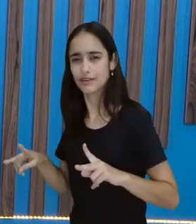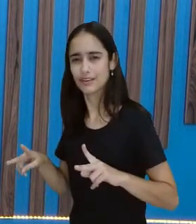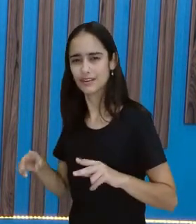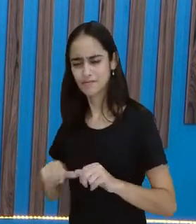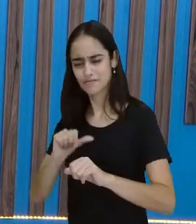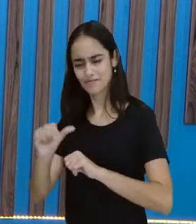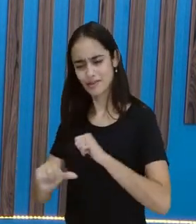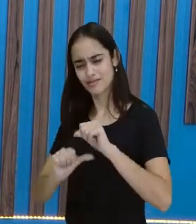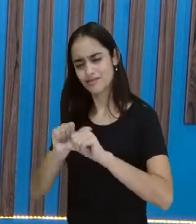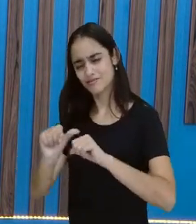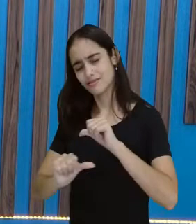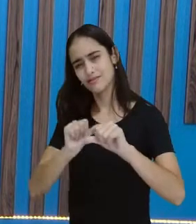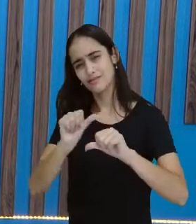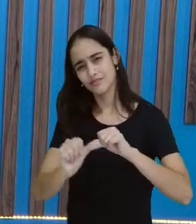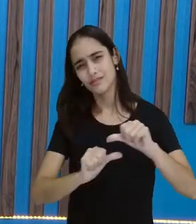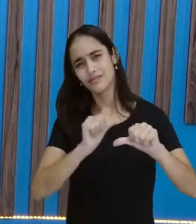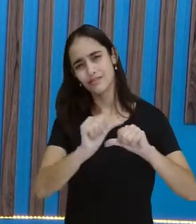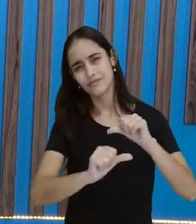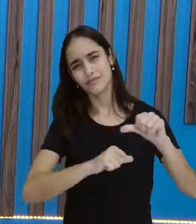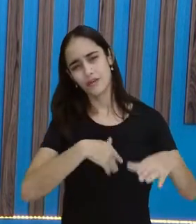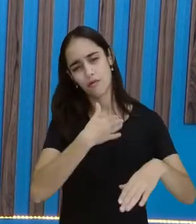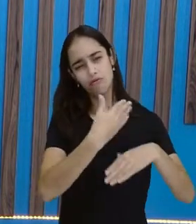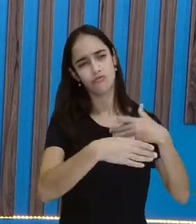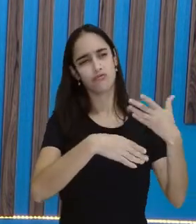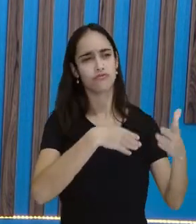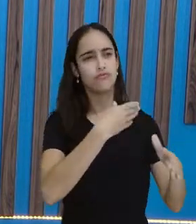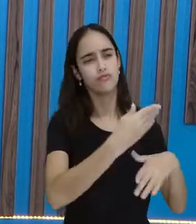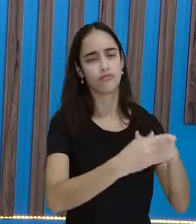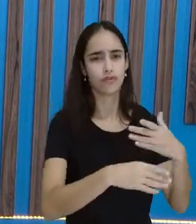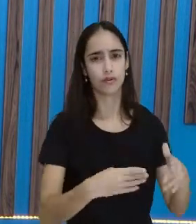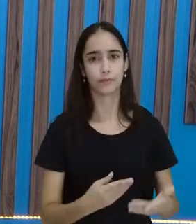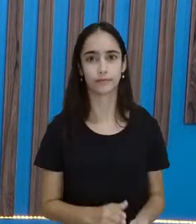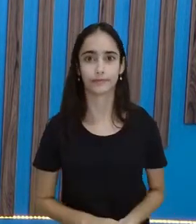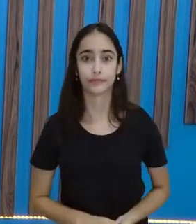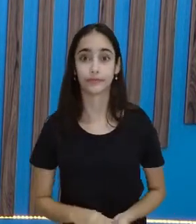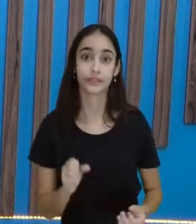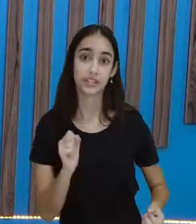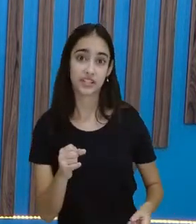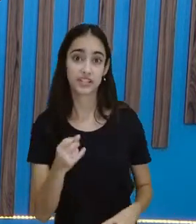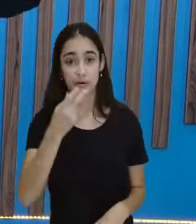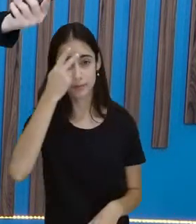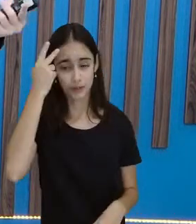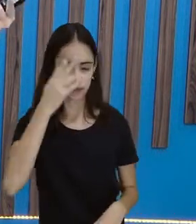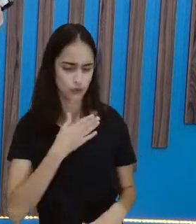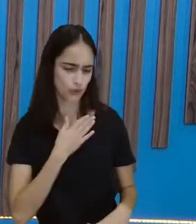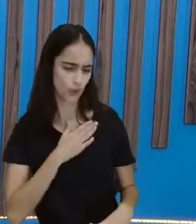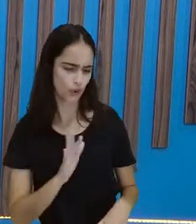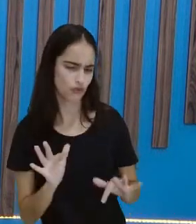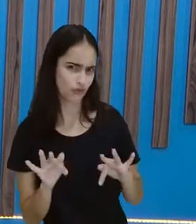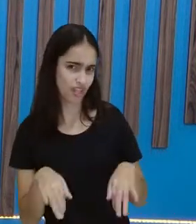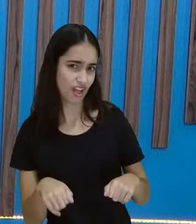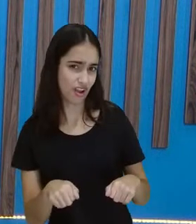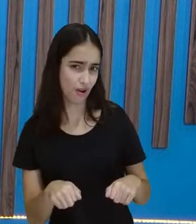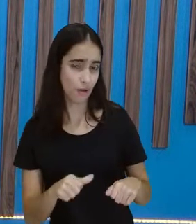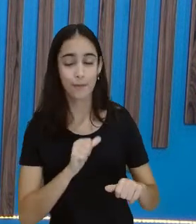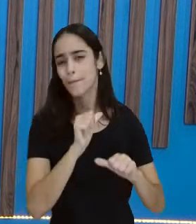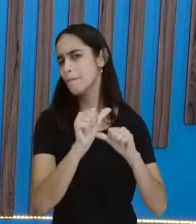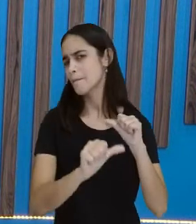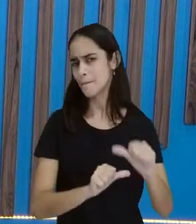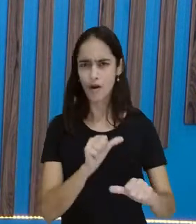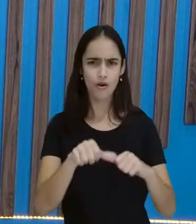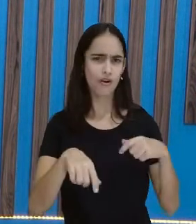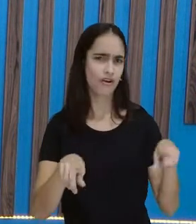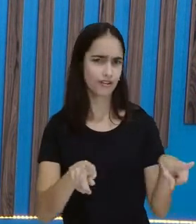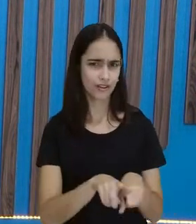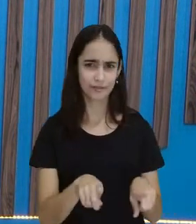pouquinho. E aí, assim vai. Aí a pessoa não gosta muito do final, acaba mudando o final. Lembra da cantiga,